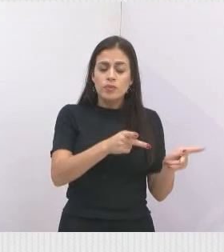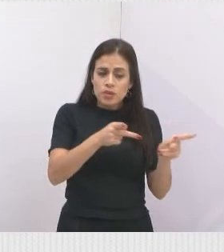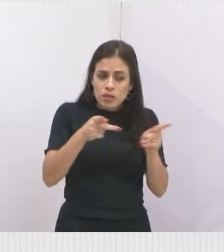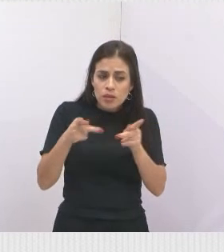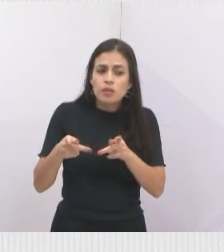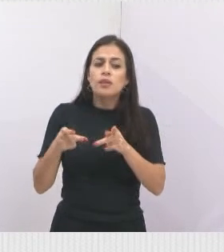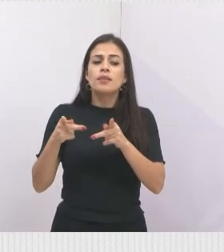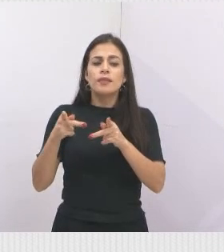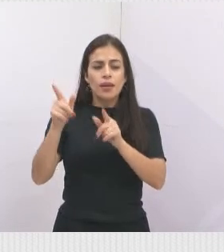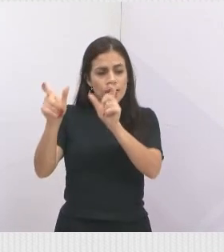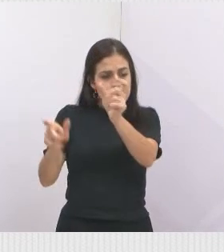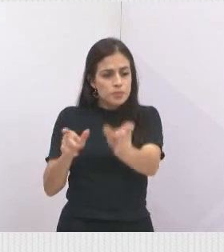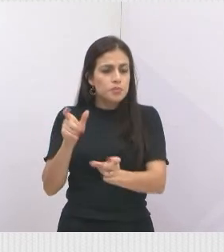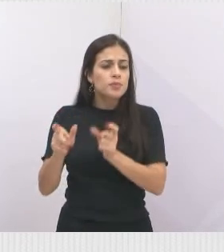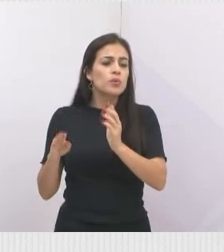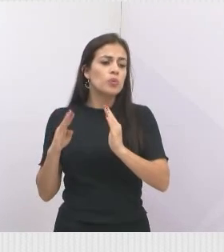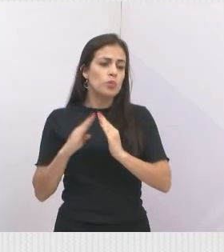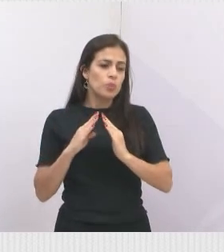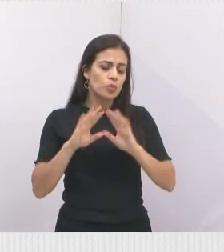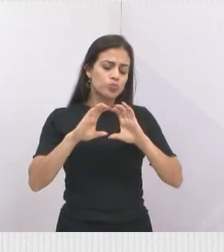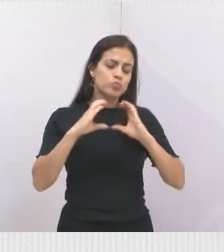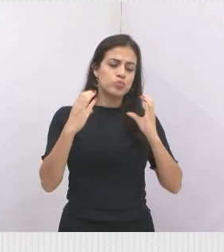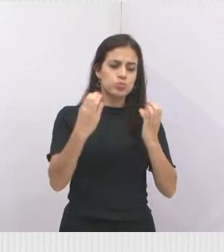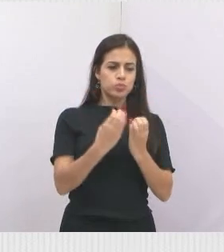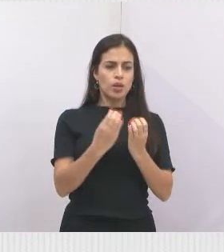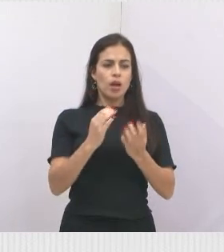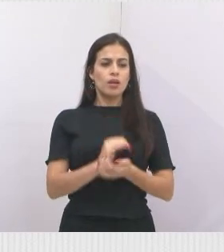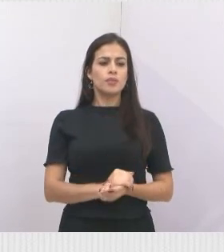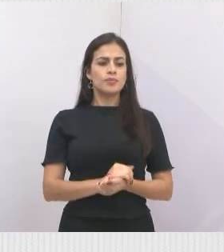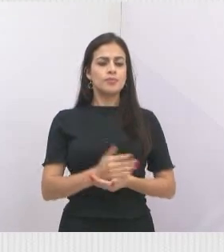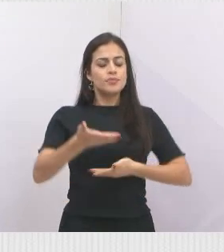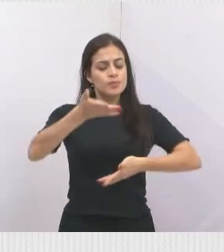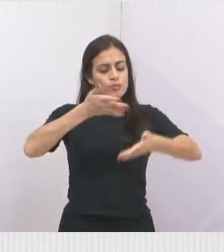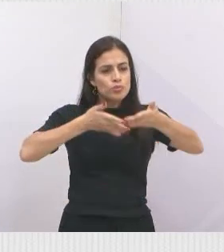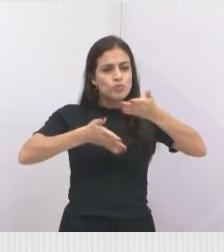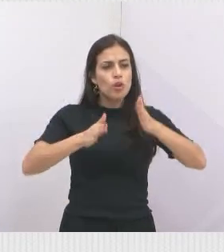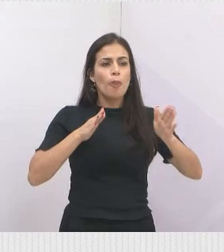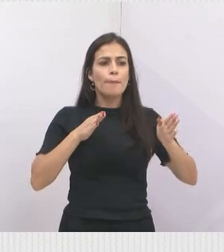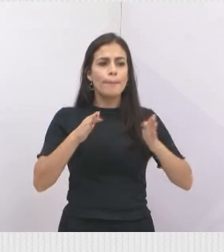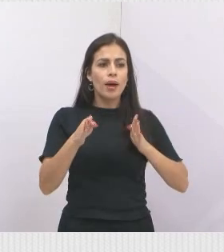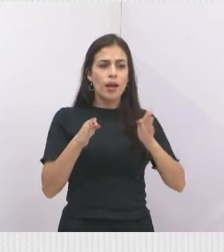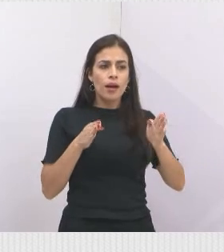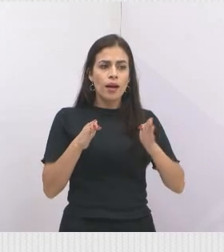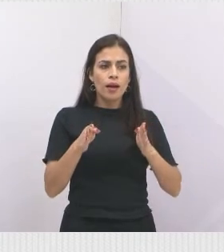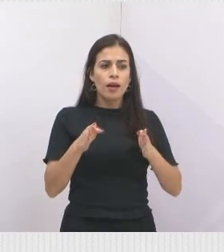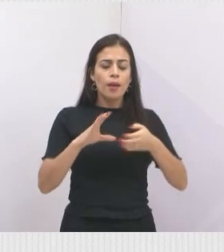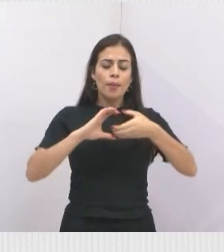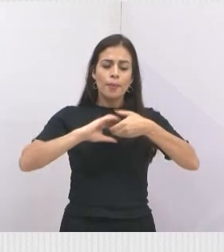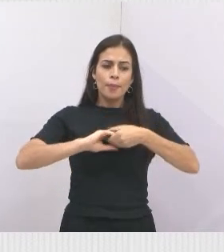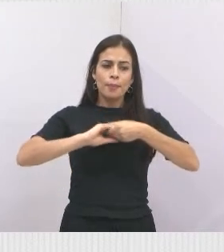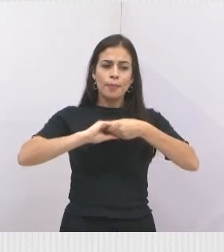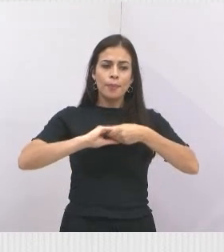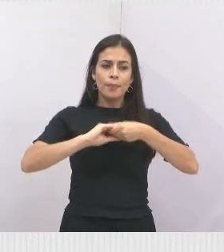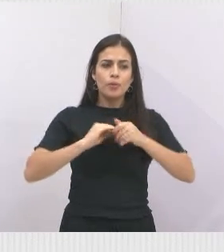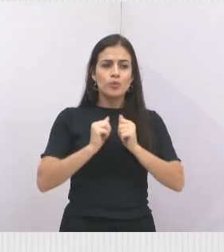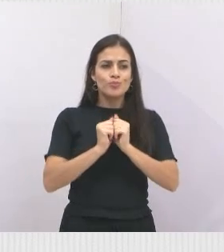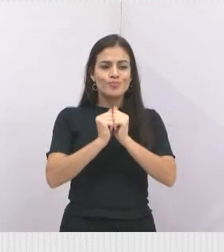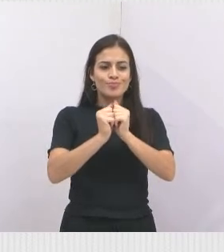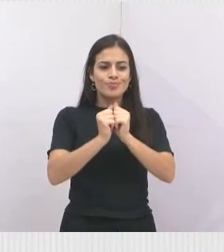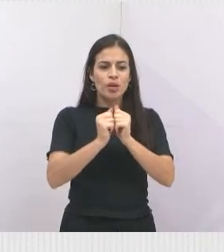em suas residências e em suas comunidades. Conte com o nosso mandato. E, de mãos dadas, somos mais. Obrigado.